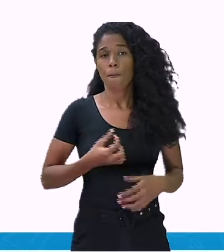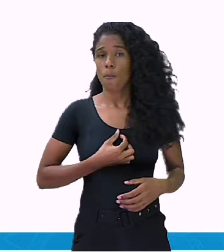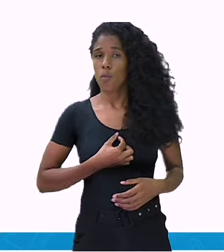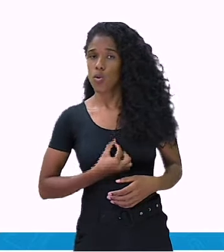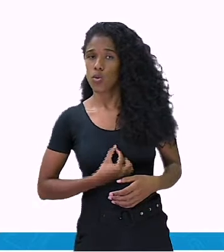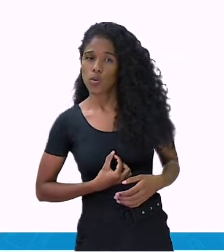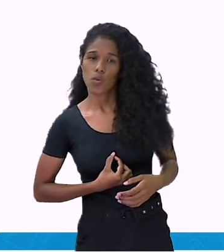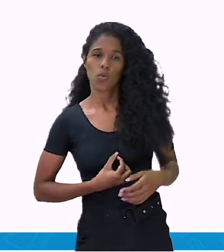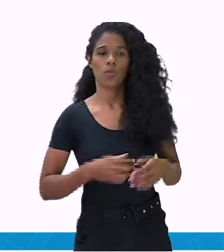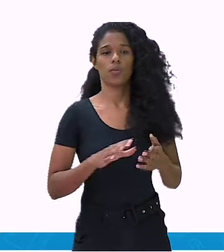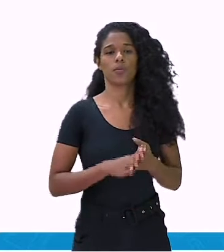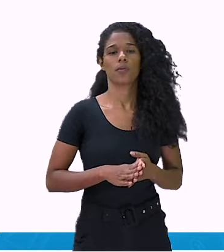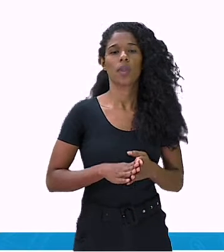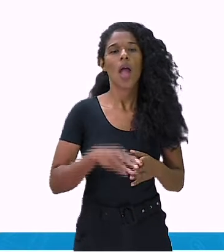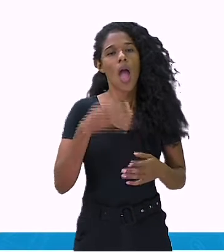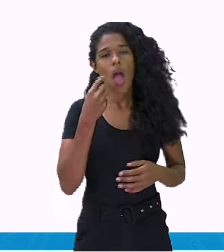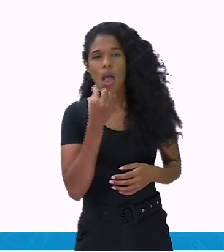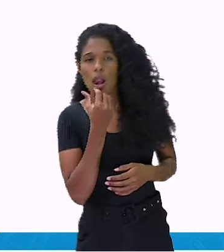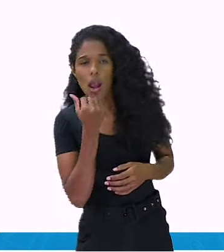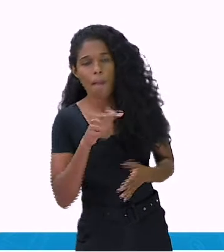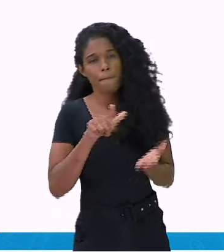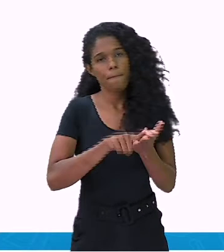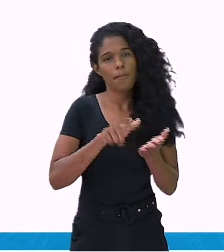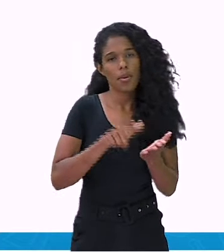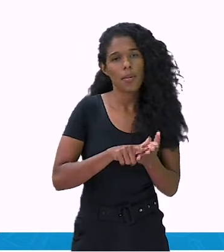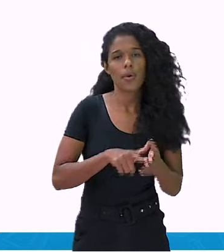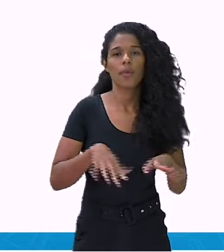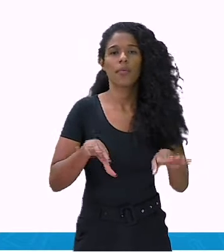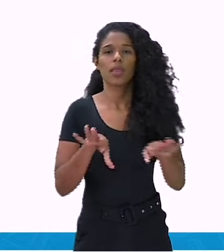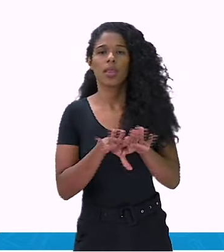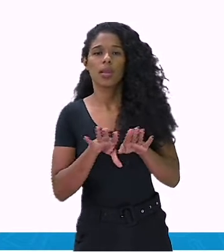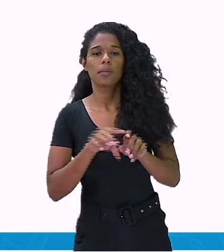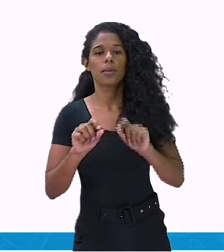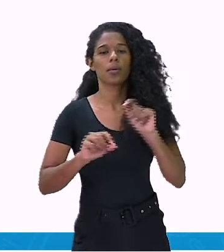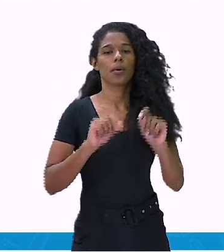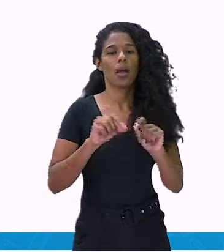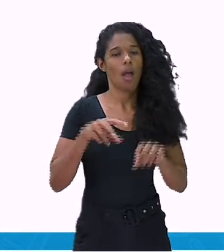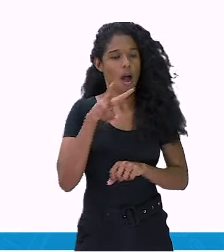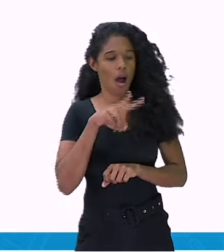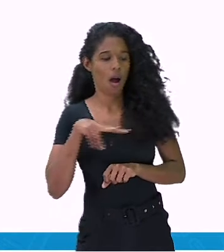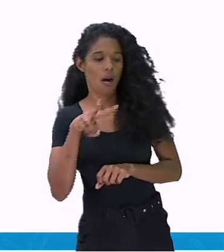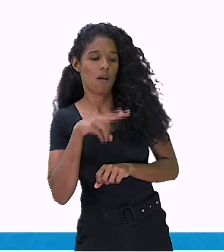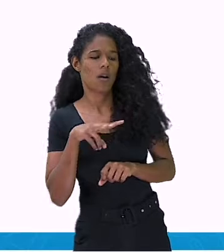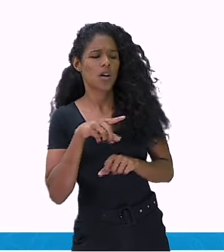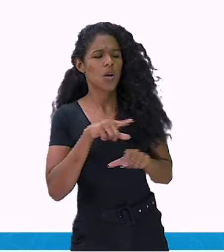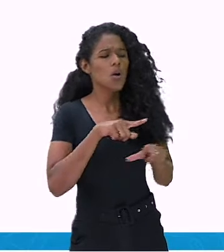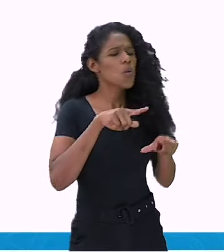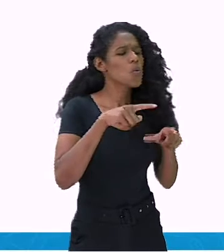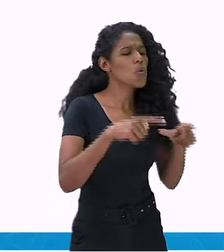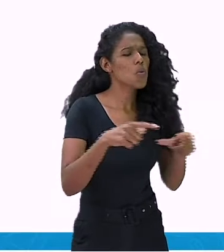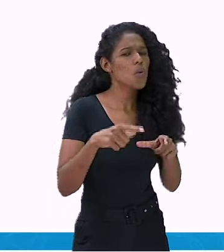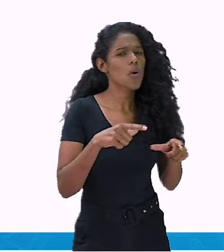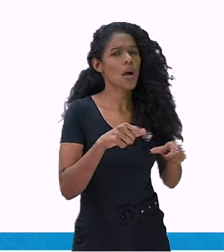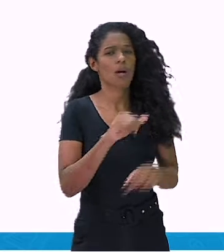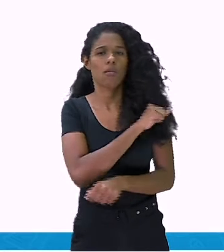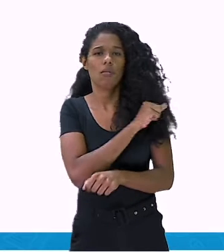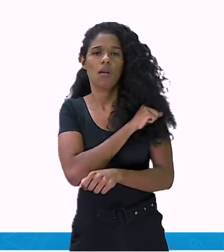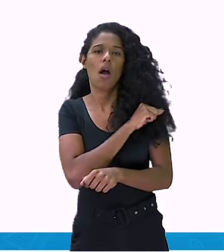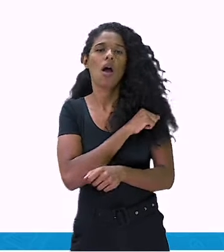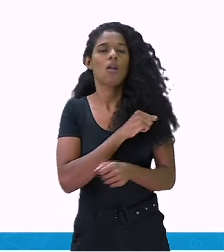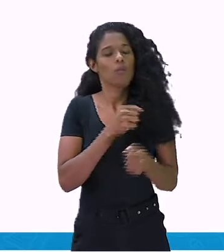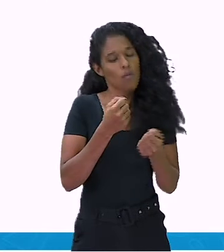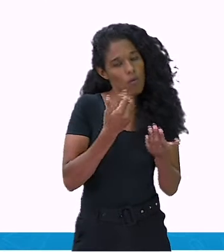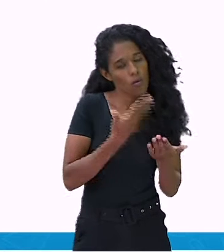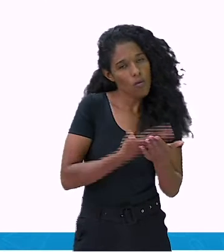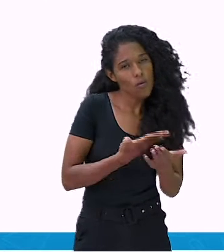E também variar a posição e a superfície de trabalho do aluno. Primeiro, defina um horário